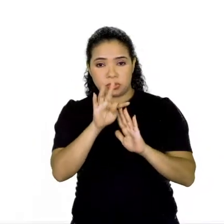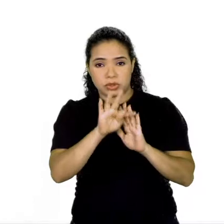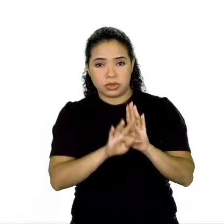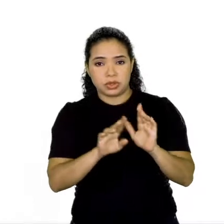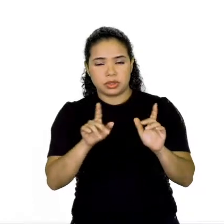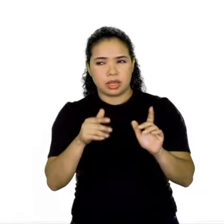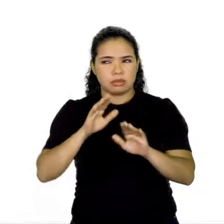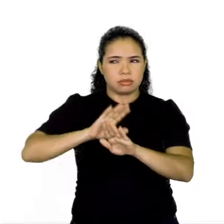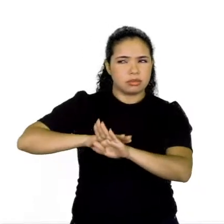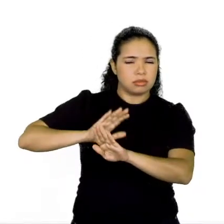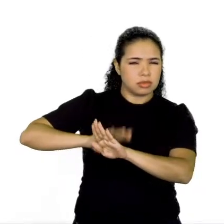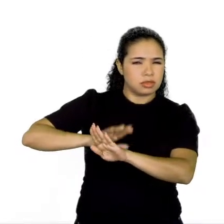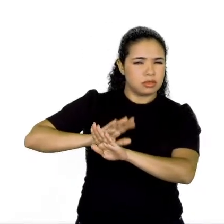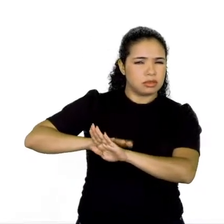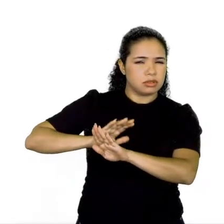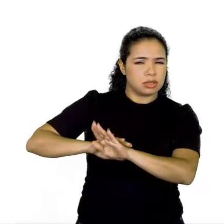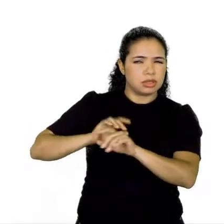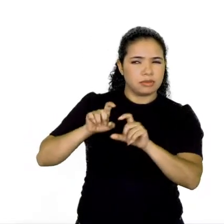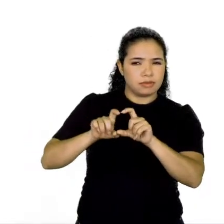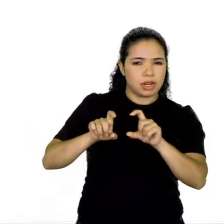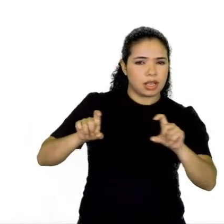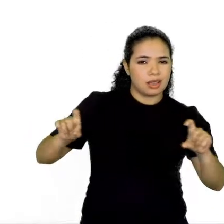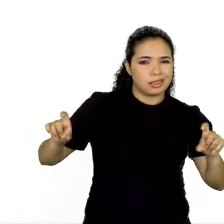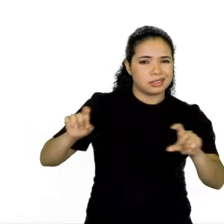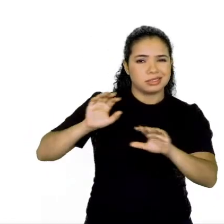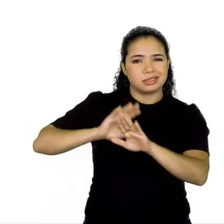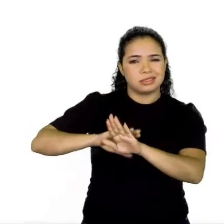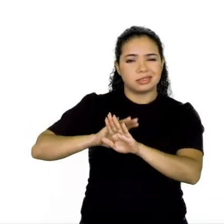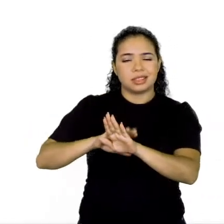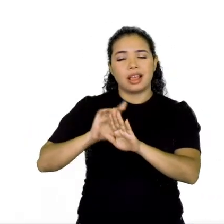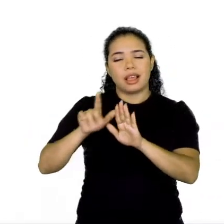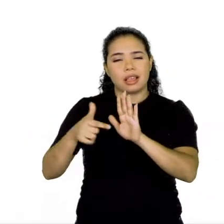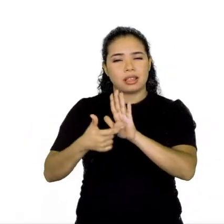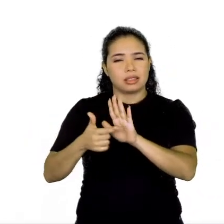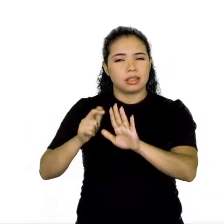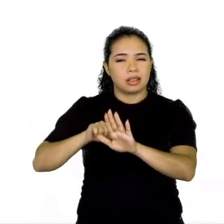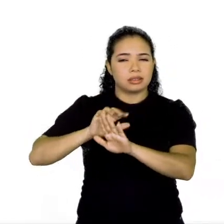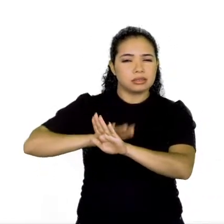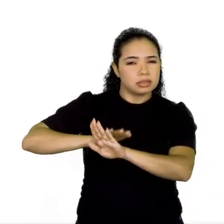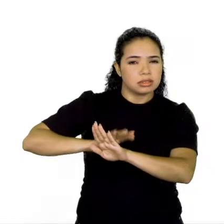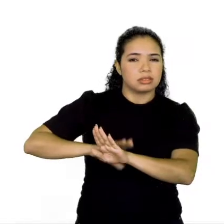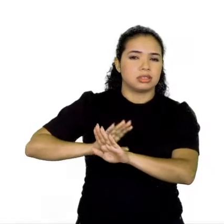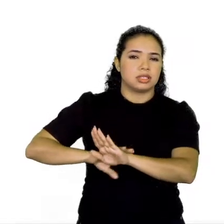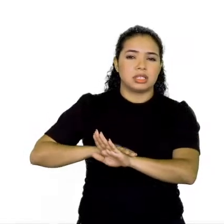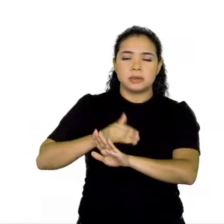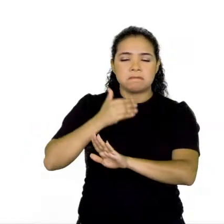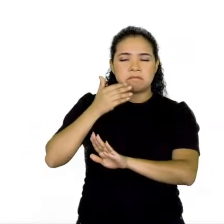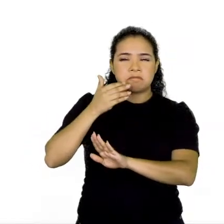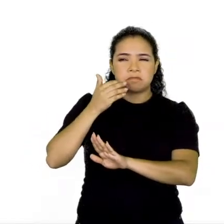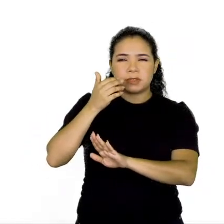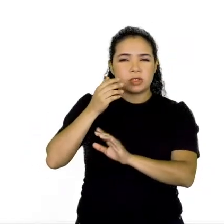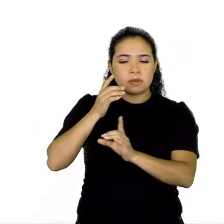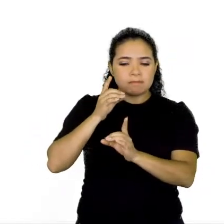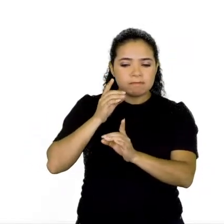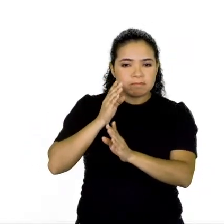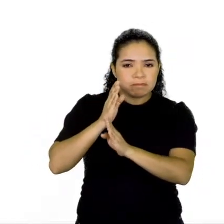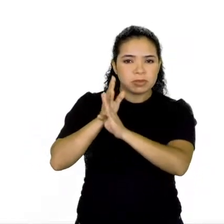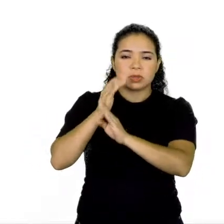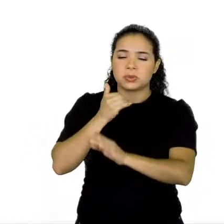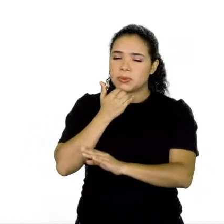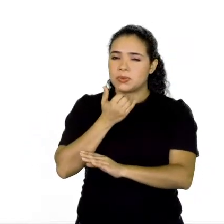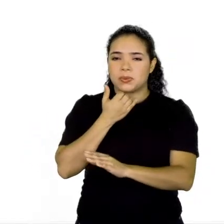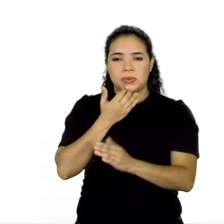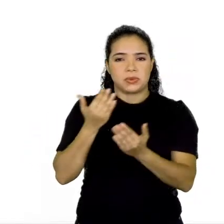subtendido na frase. Ou seja, ele fica escondido, implícito. Você não consegue identificar esse termo